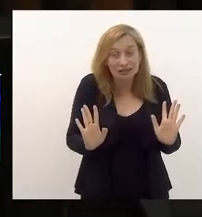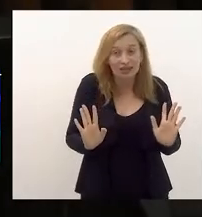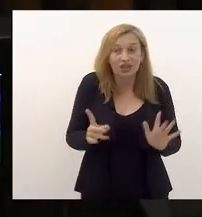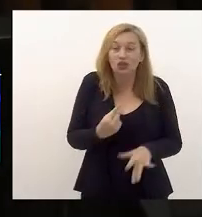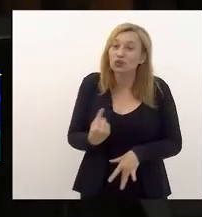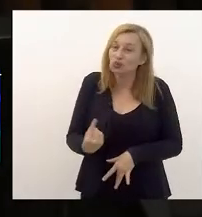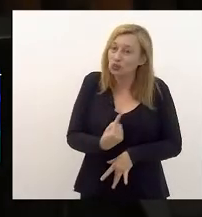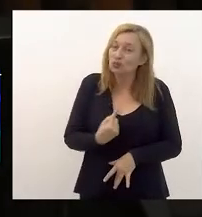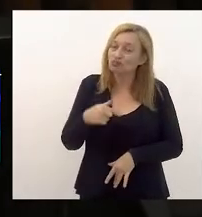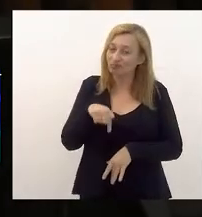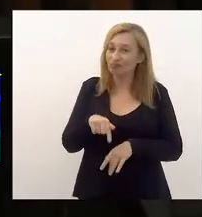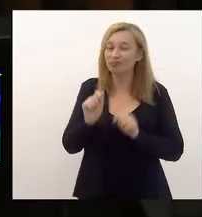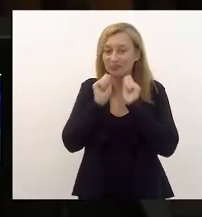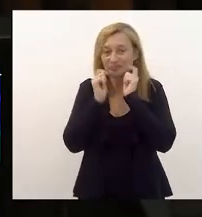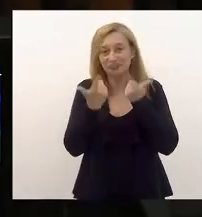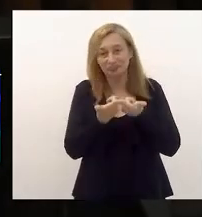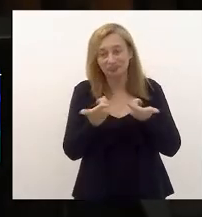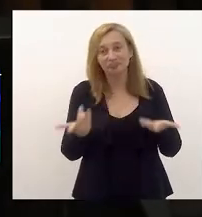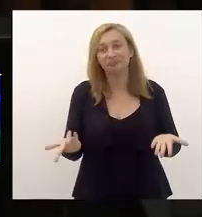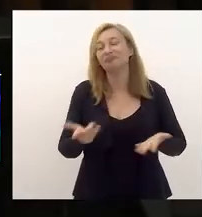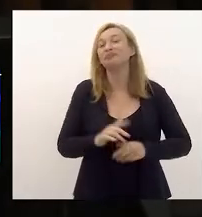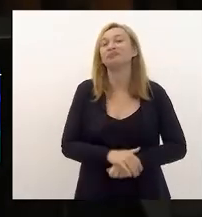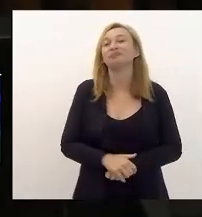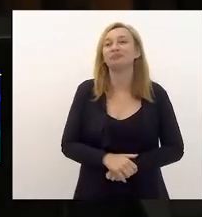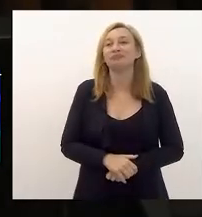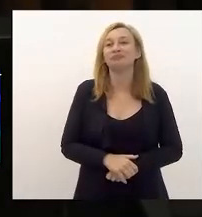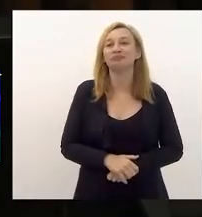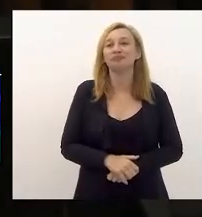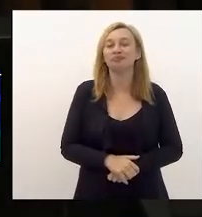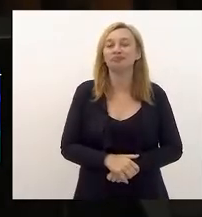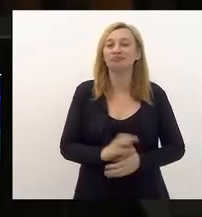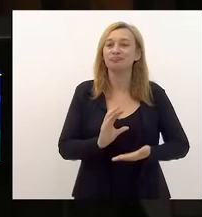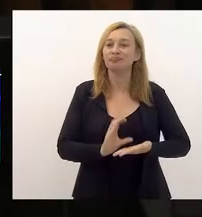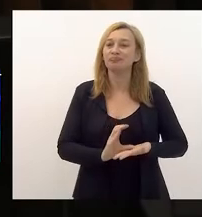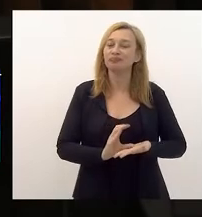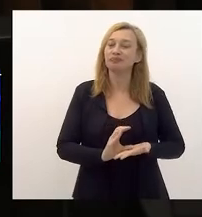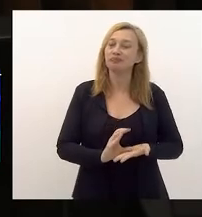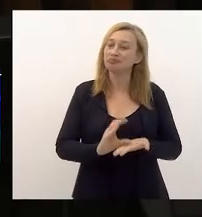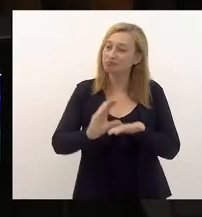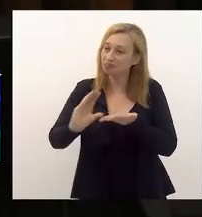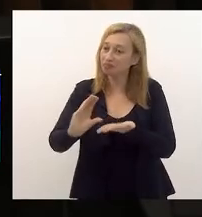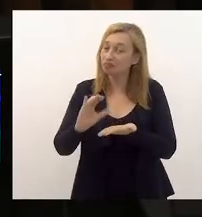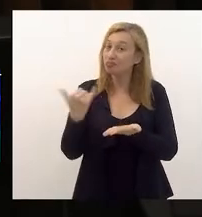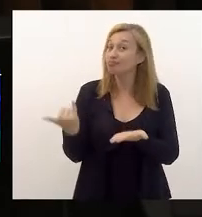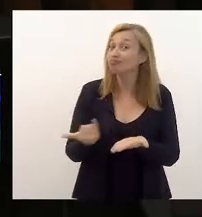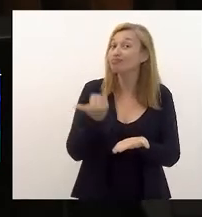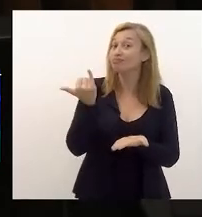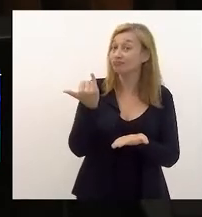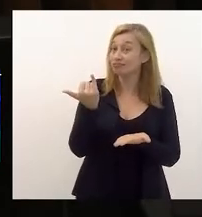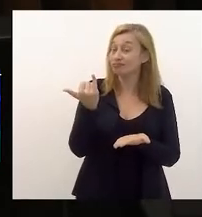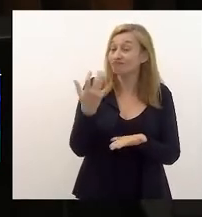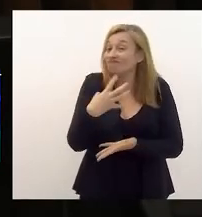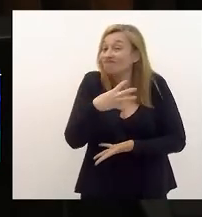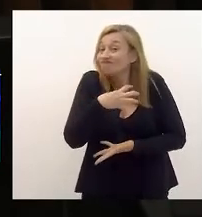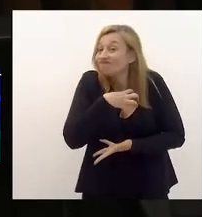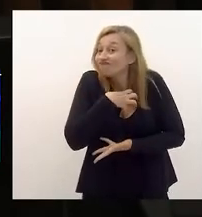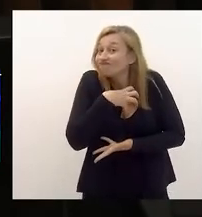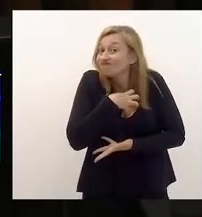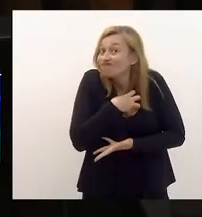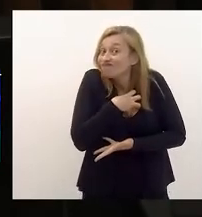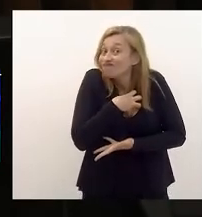nós, aqui na Assembleia Legislativa, demos uma contribuição importante no sentido